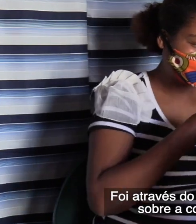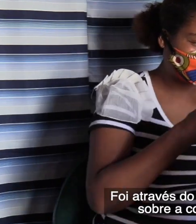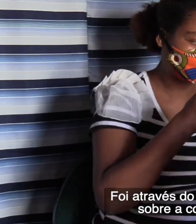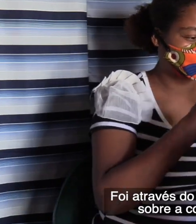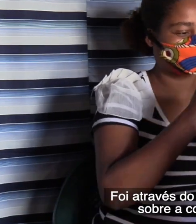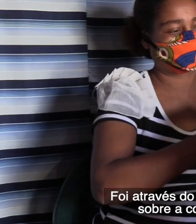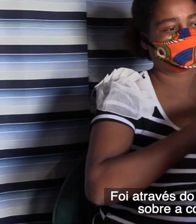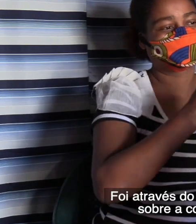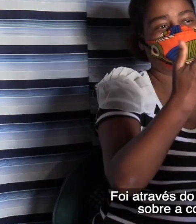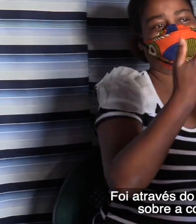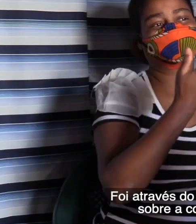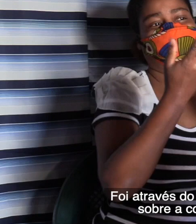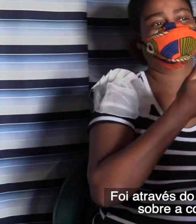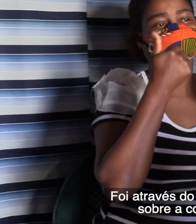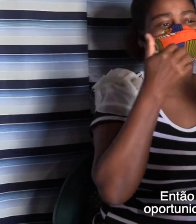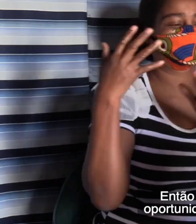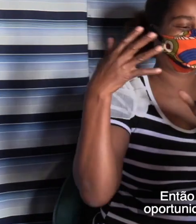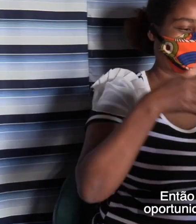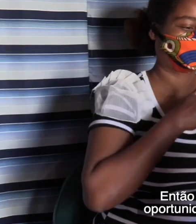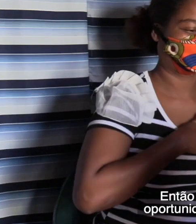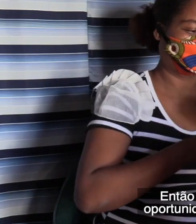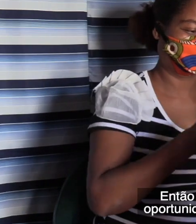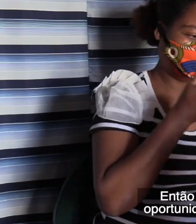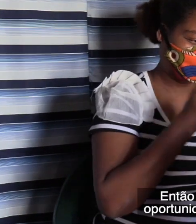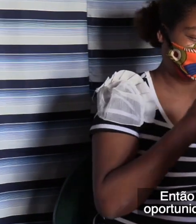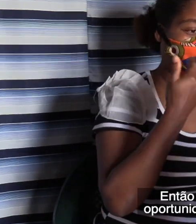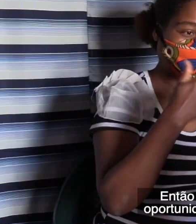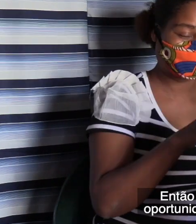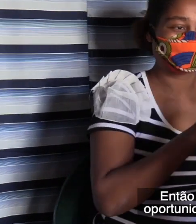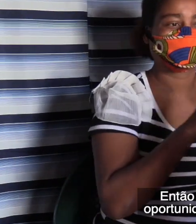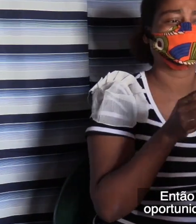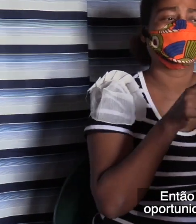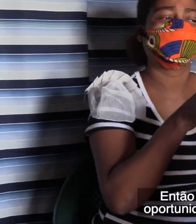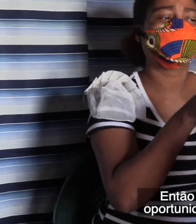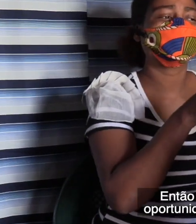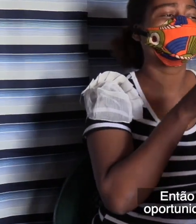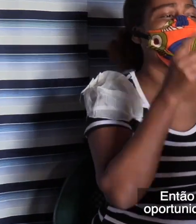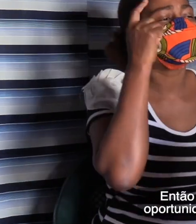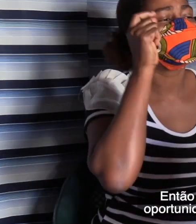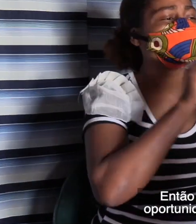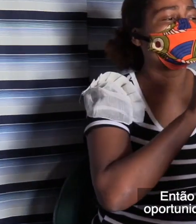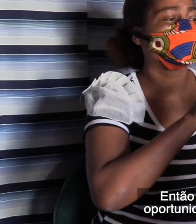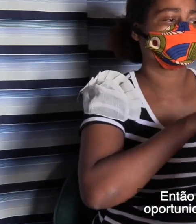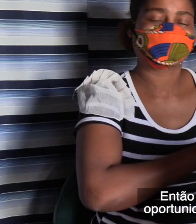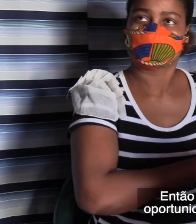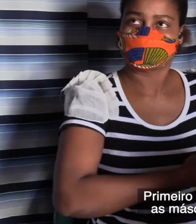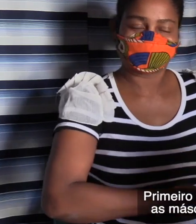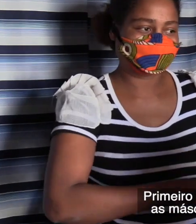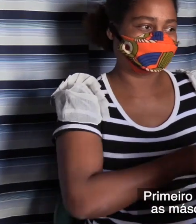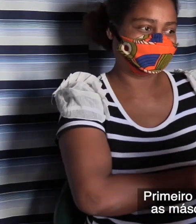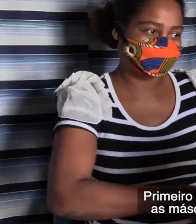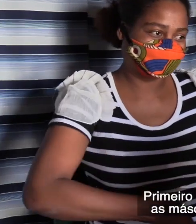Covid-19 e o uso das máscaras. Então, pensei em aproveitar a oportunidade para fazer máscaras.